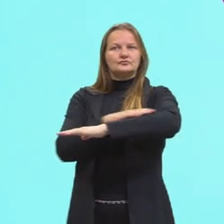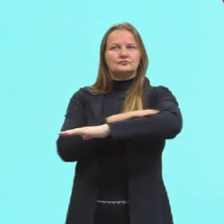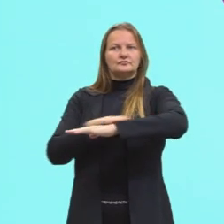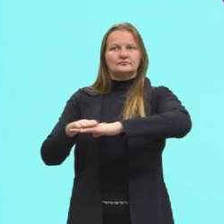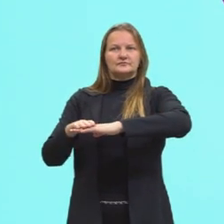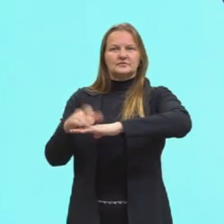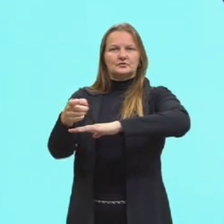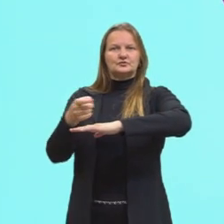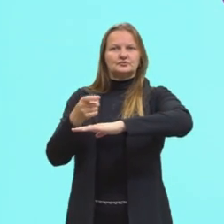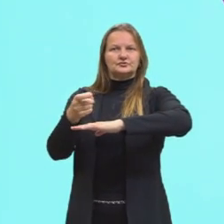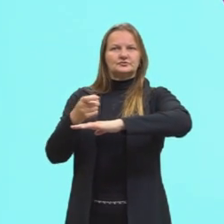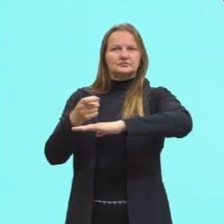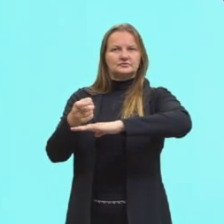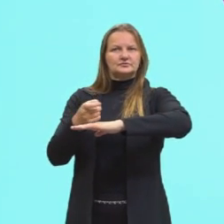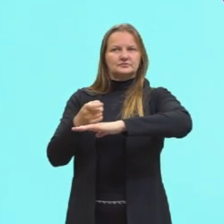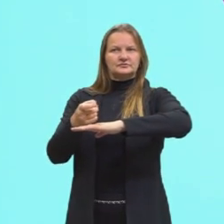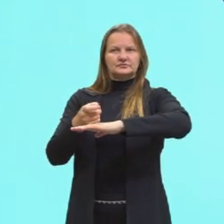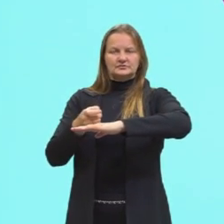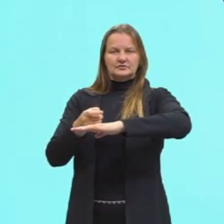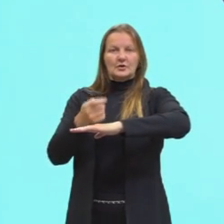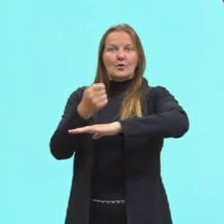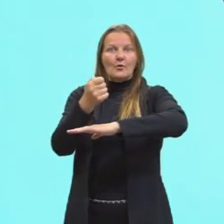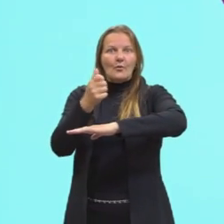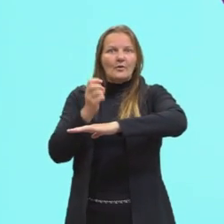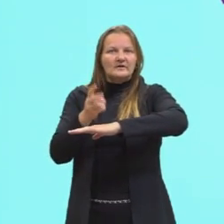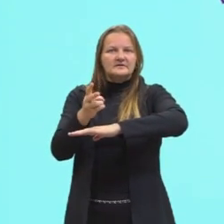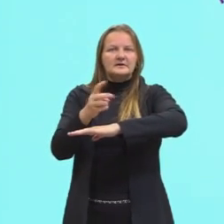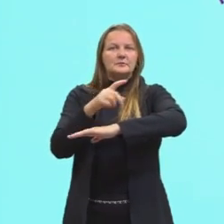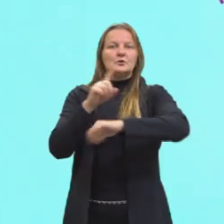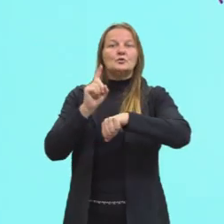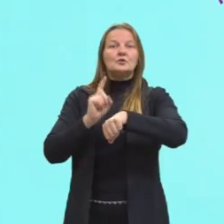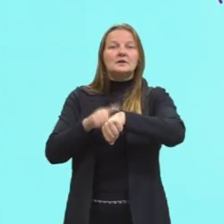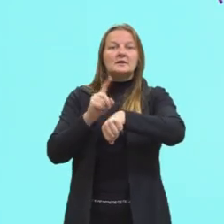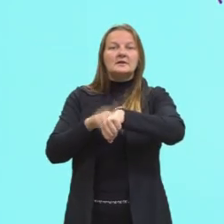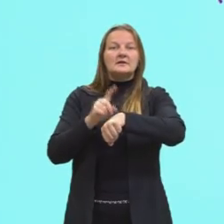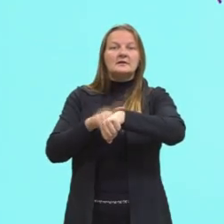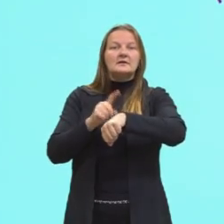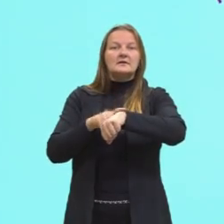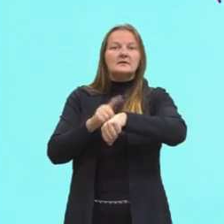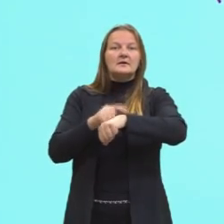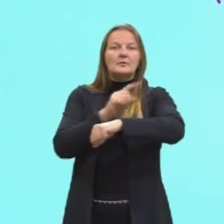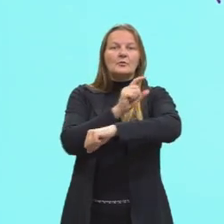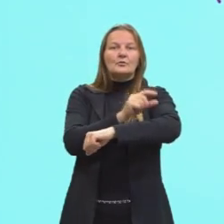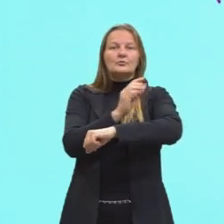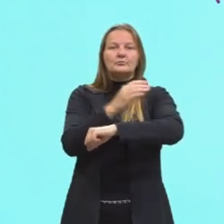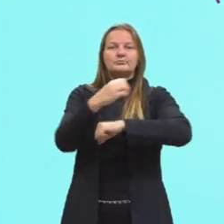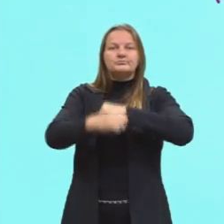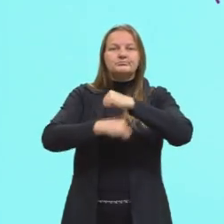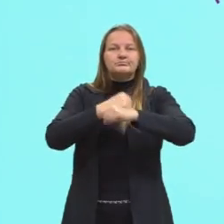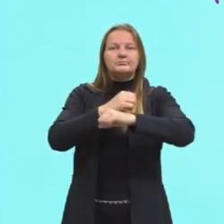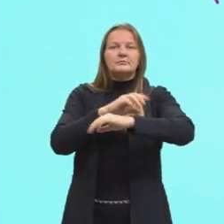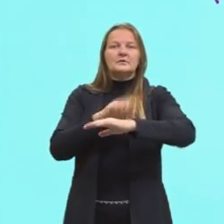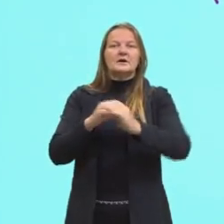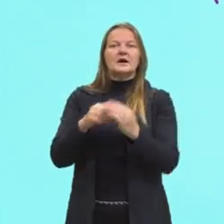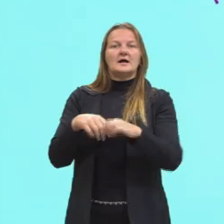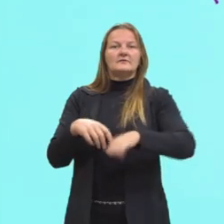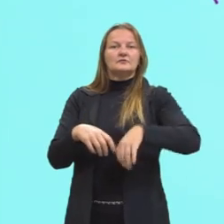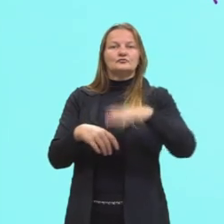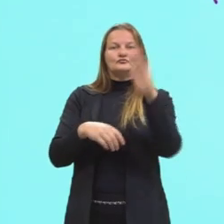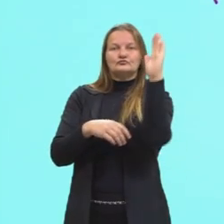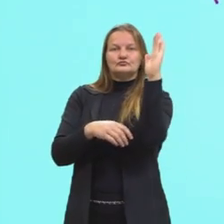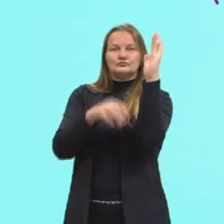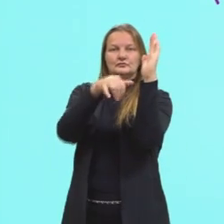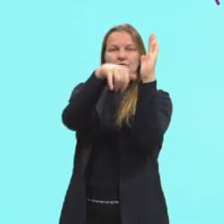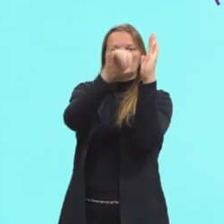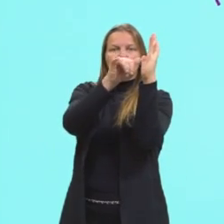o eixo do X, ele geralmente representa o tempo. Enquanto o eixo vertical, ele vai representar uma escala. Mais para